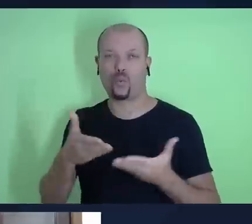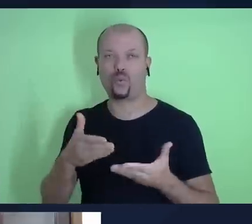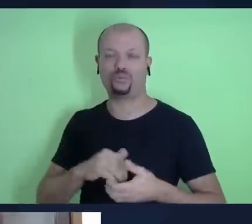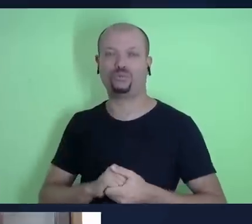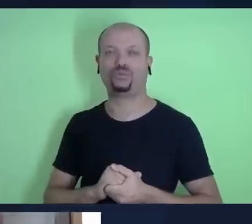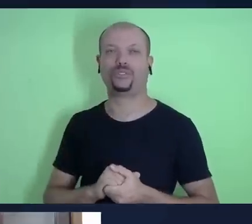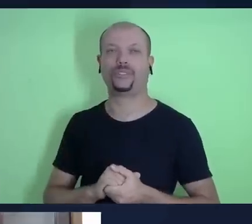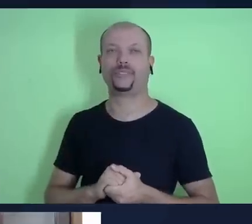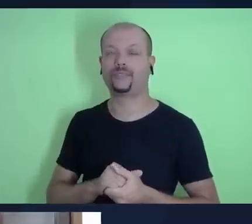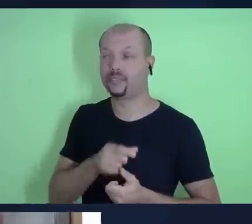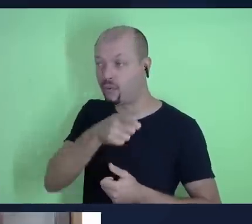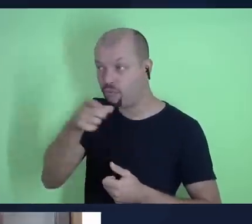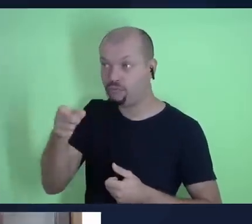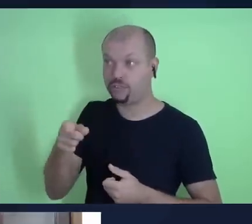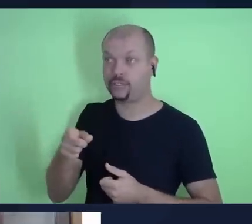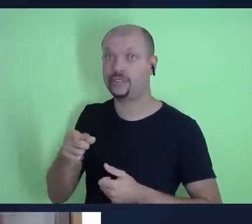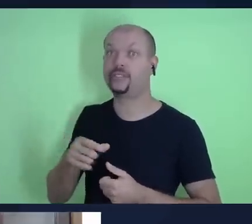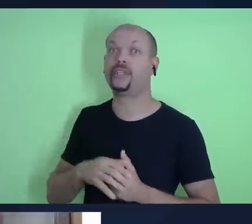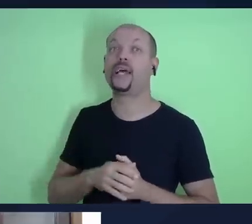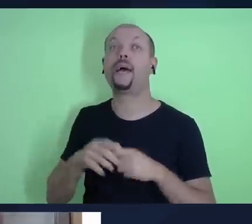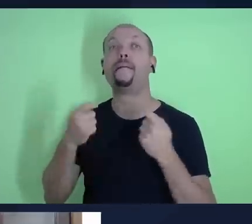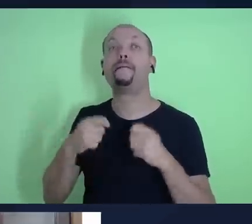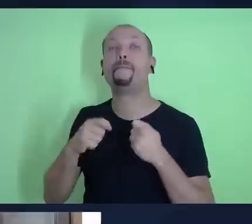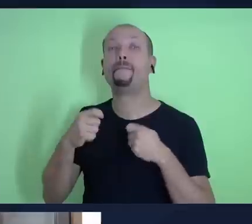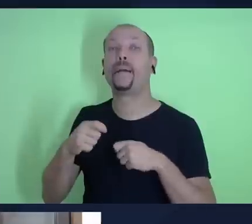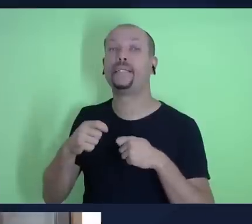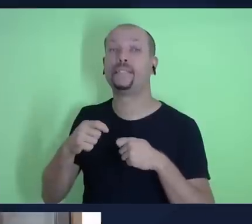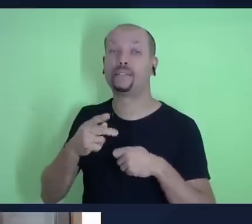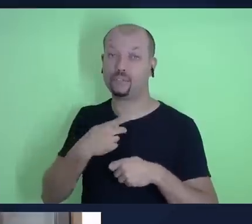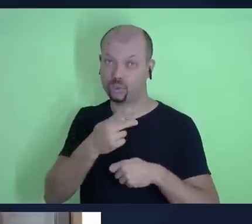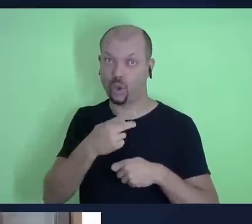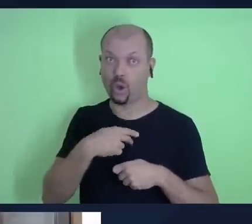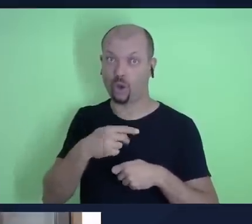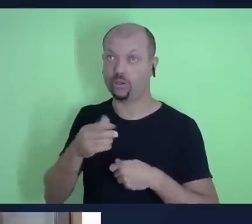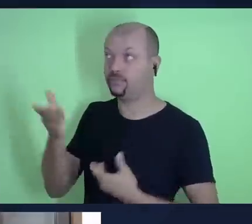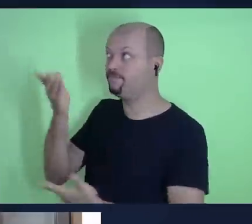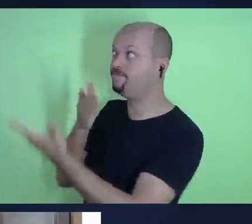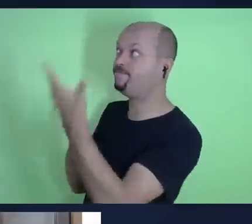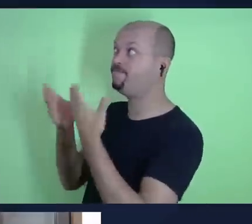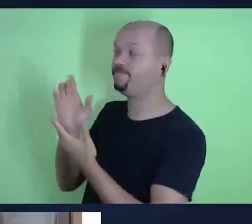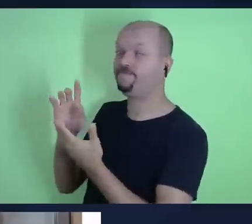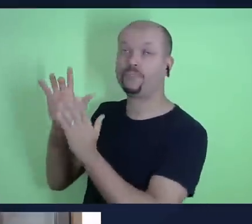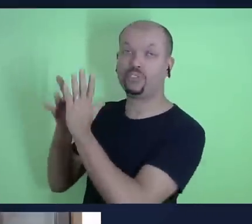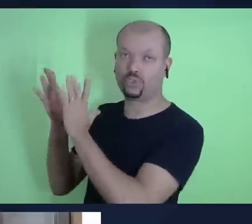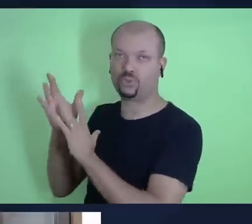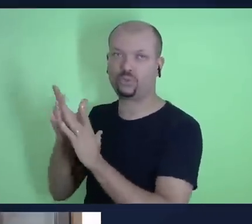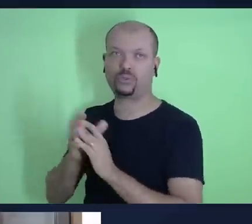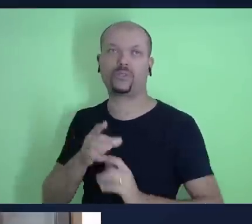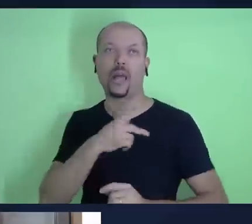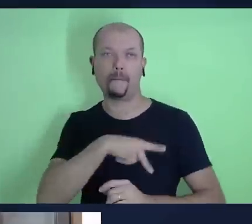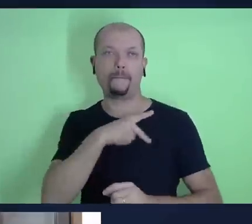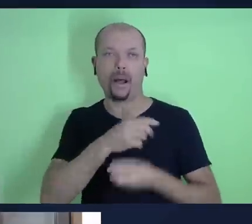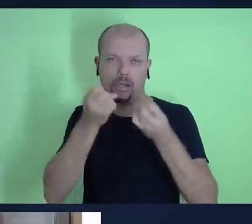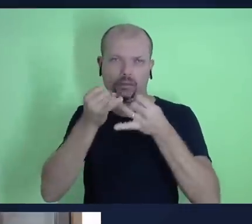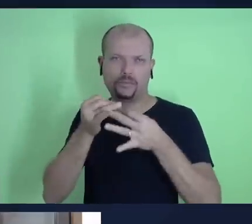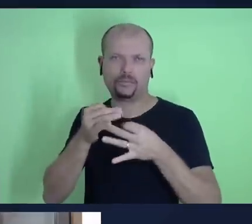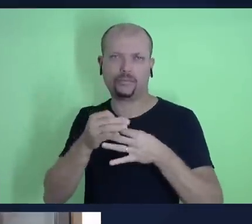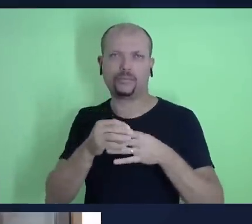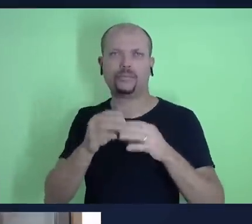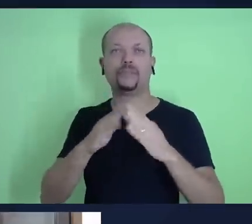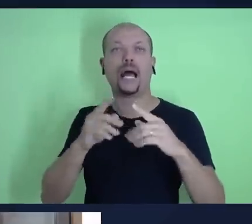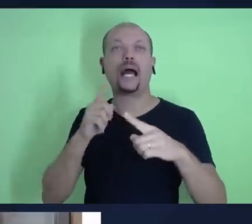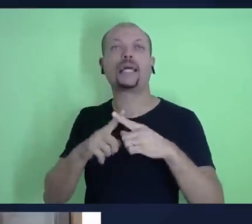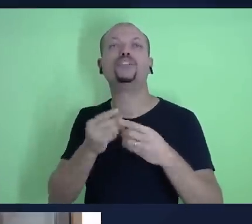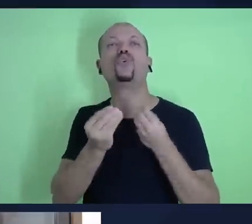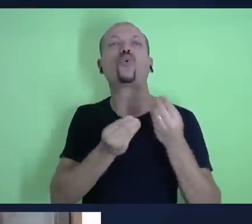nos devem tratar como servidores de Cristo então Paulo falando para a igreja de Corinto como a igreja deveria tratar